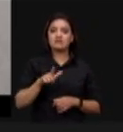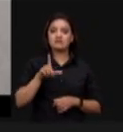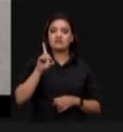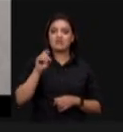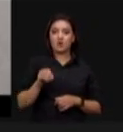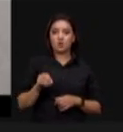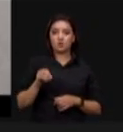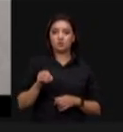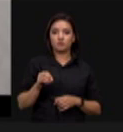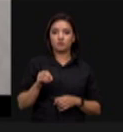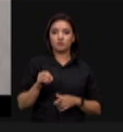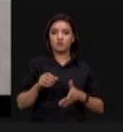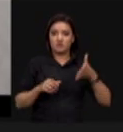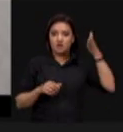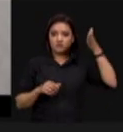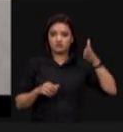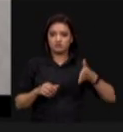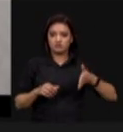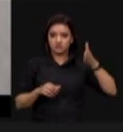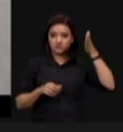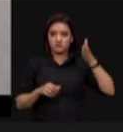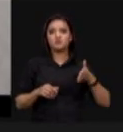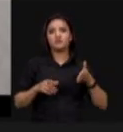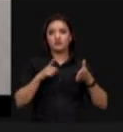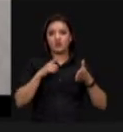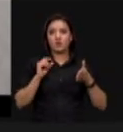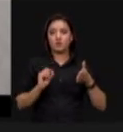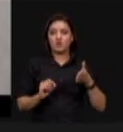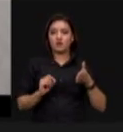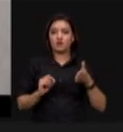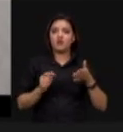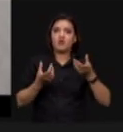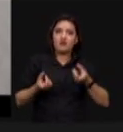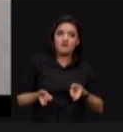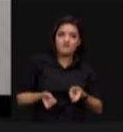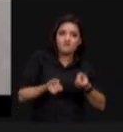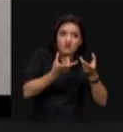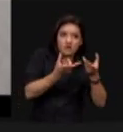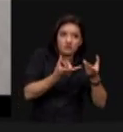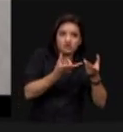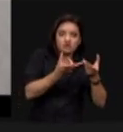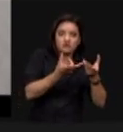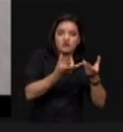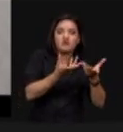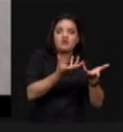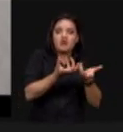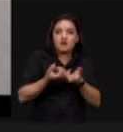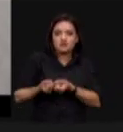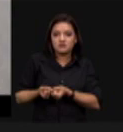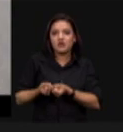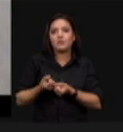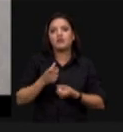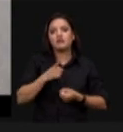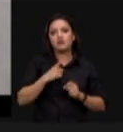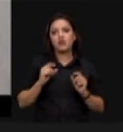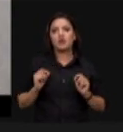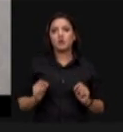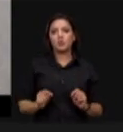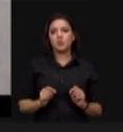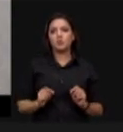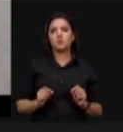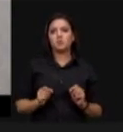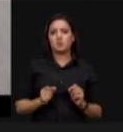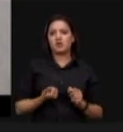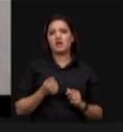brasileiro. O saldo comercial é diferente, a gente exporta e importa. E nós temos um saldo comercial no agronegócio